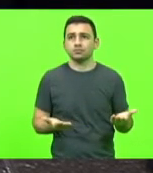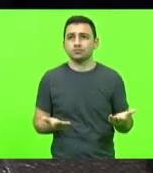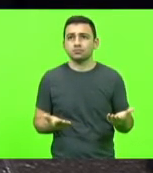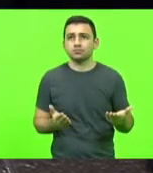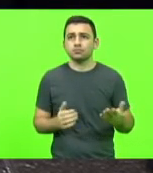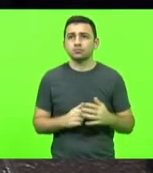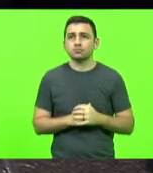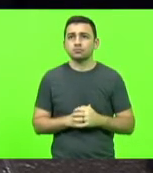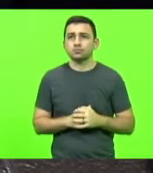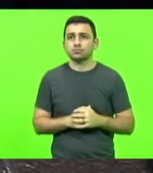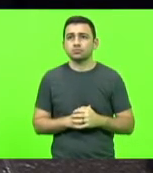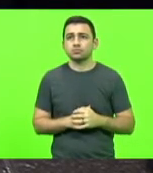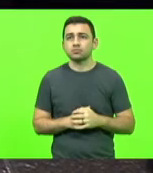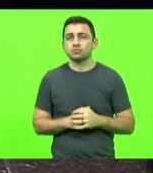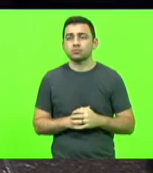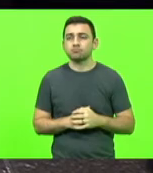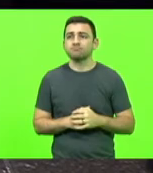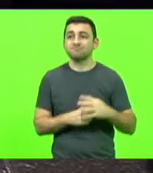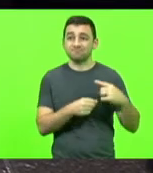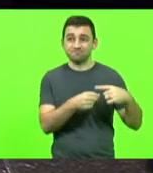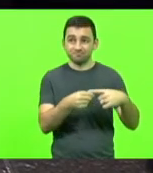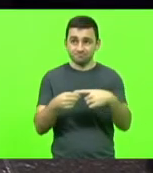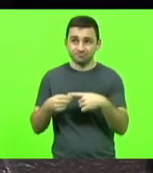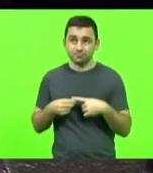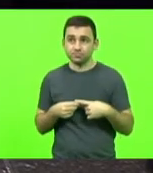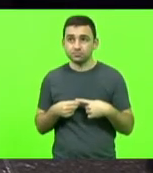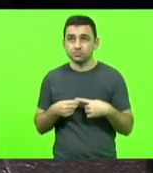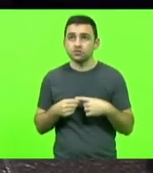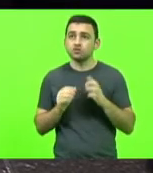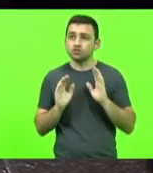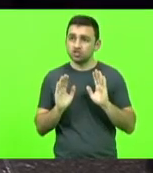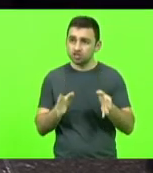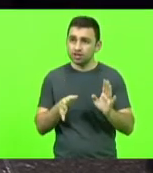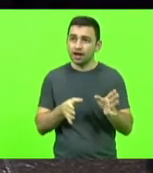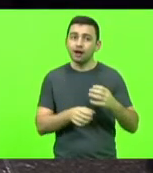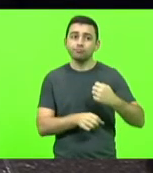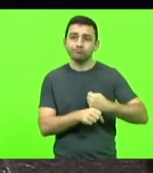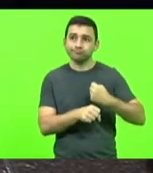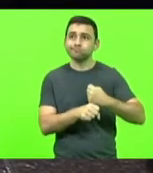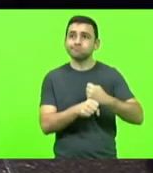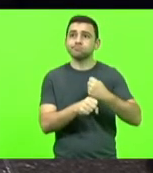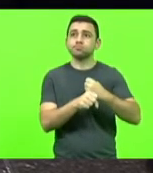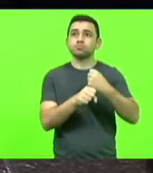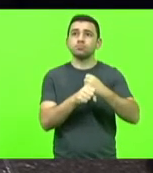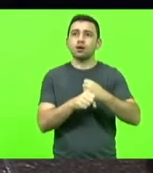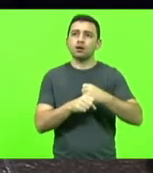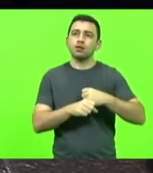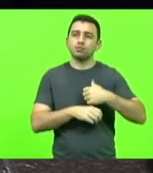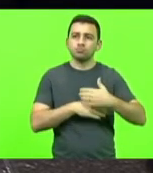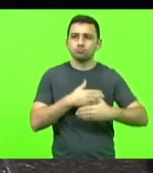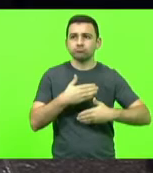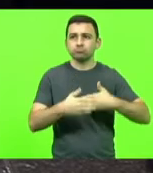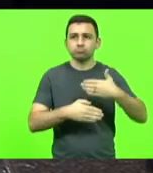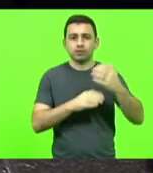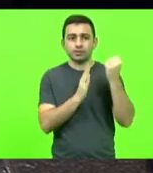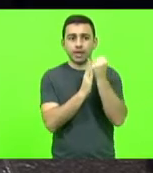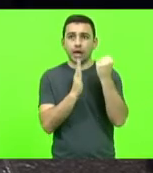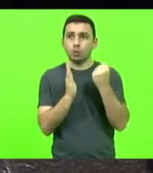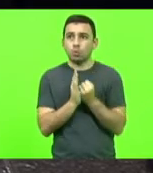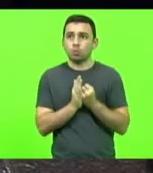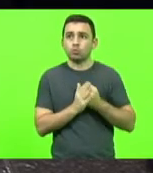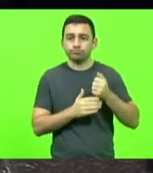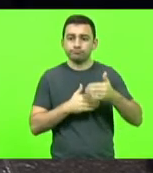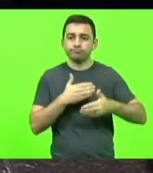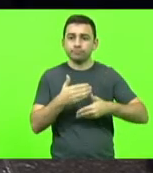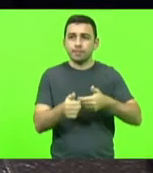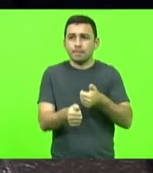cidades que foram construídas ao longo dos séculos à